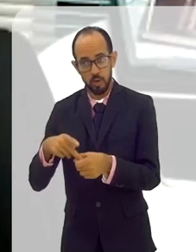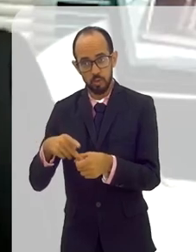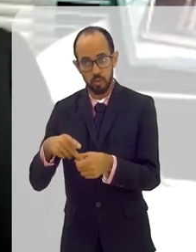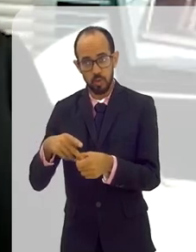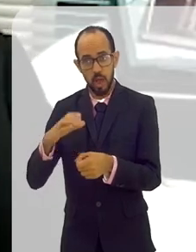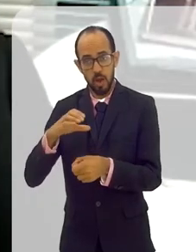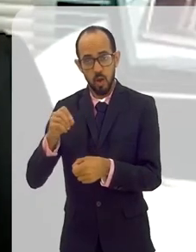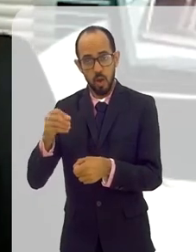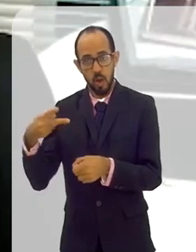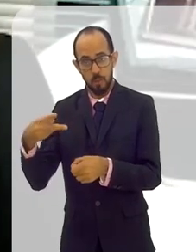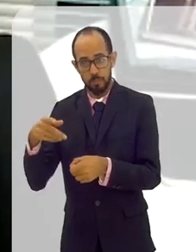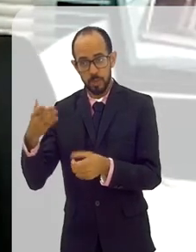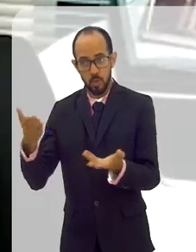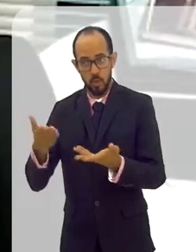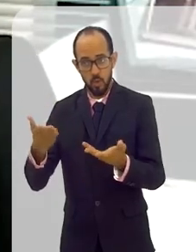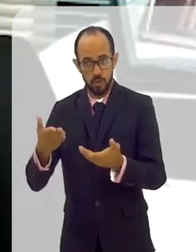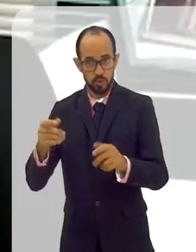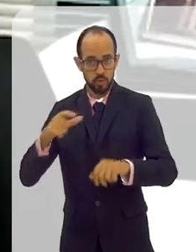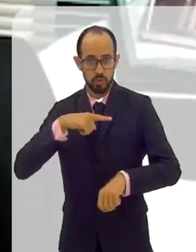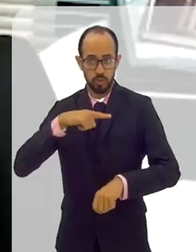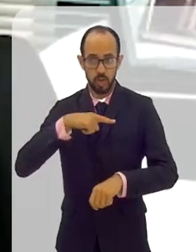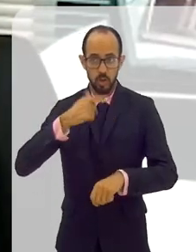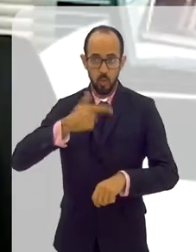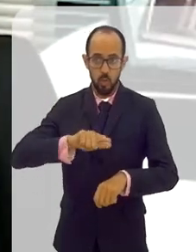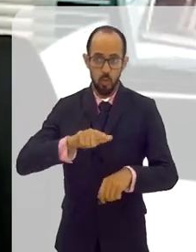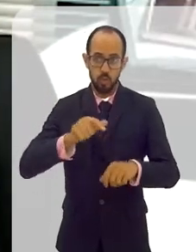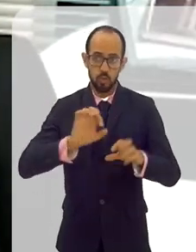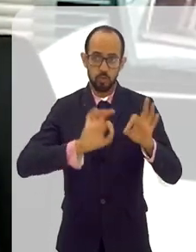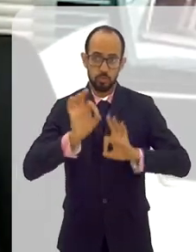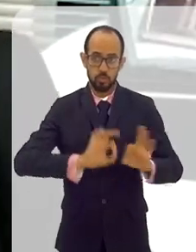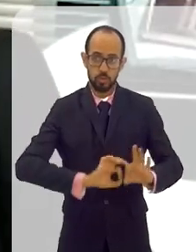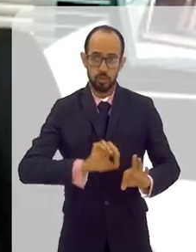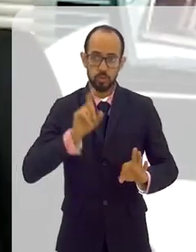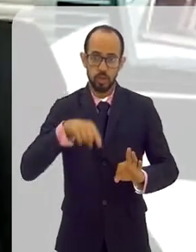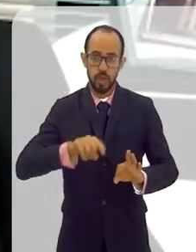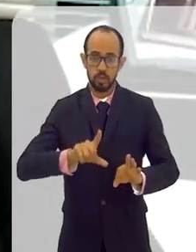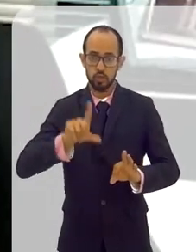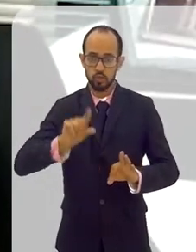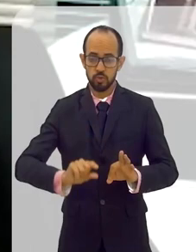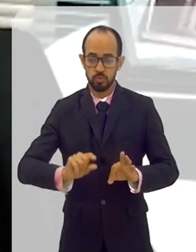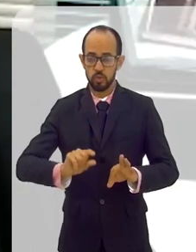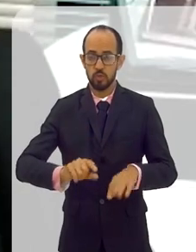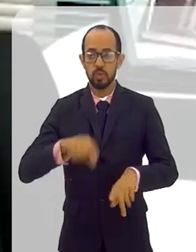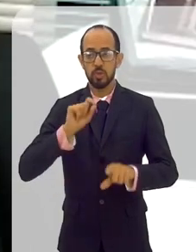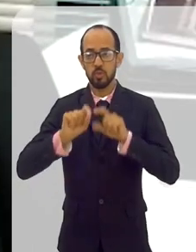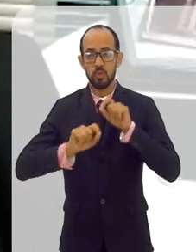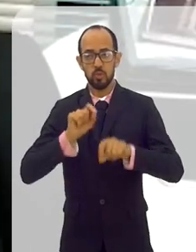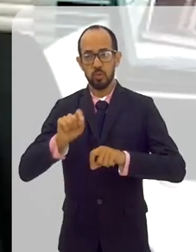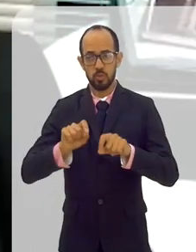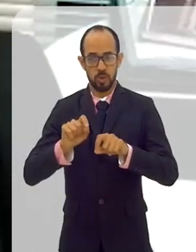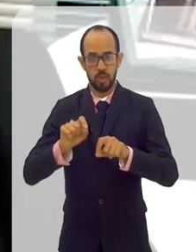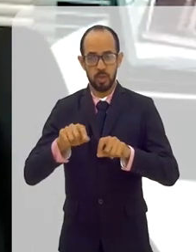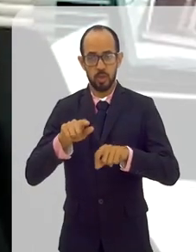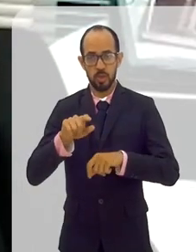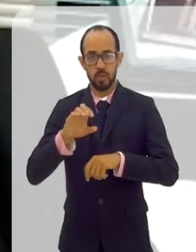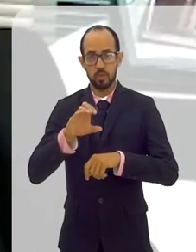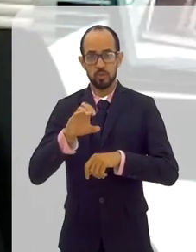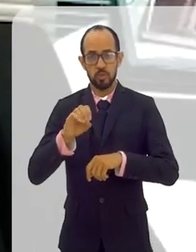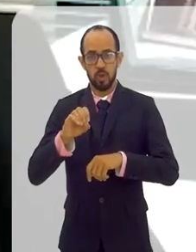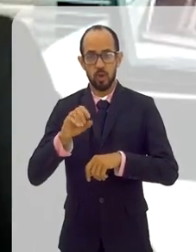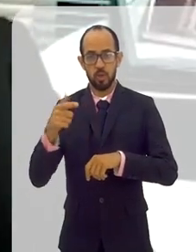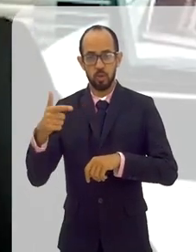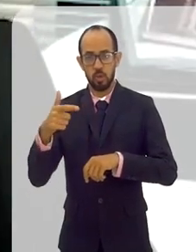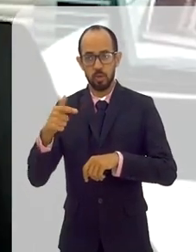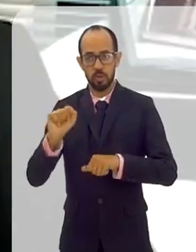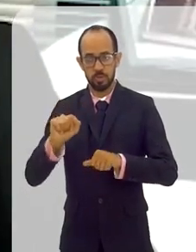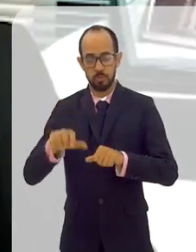em outras questões relacionadas à extração de petróleo em águas profundas, como mitigar o gás